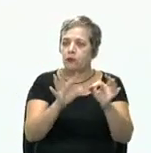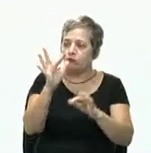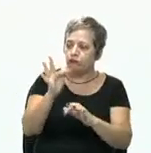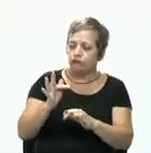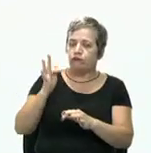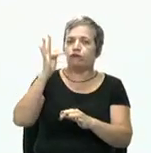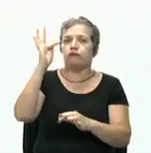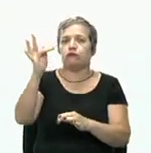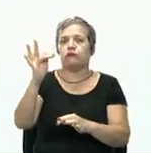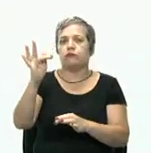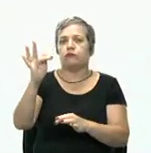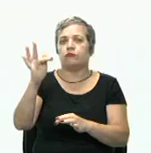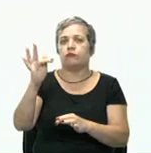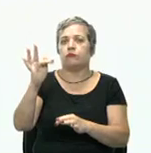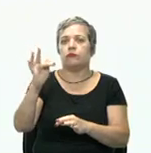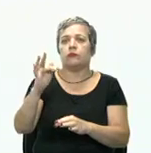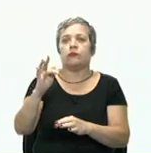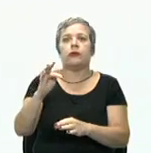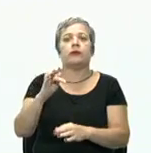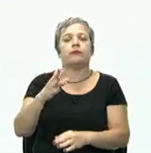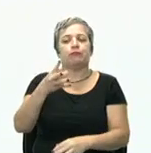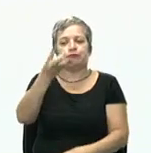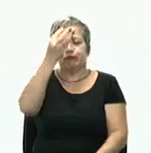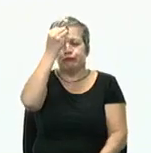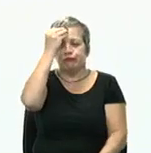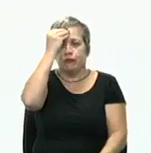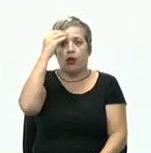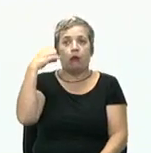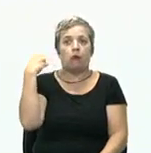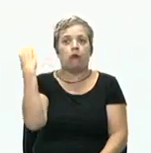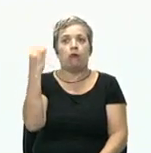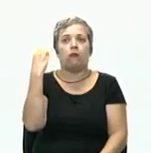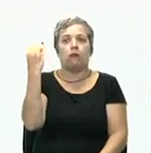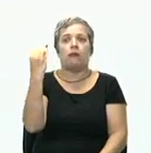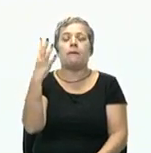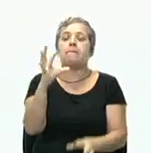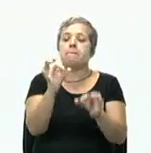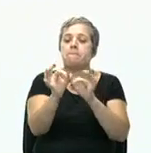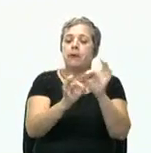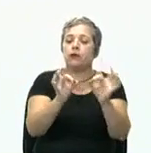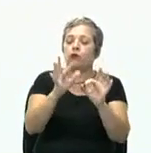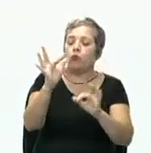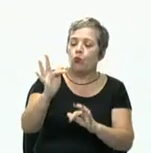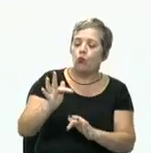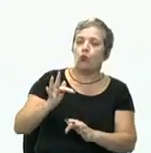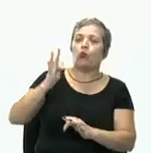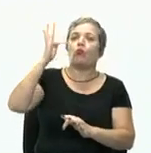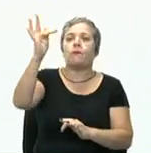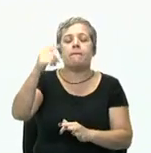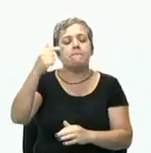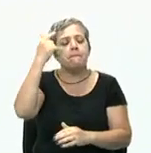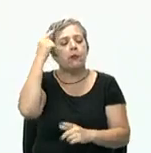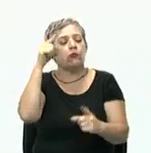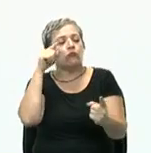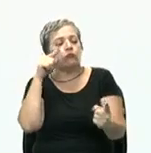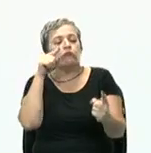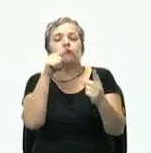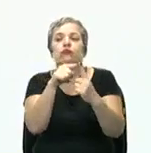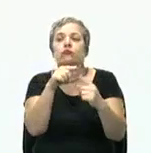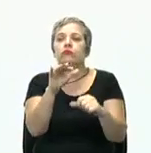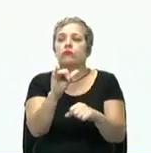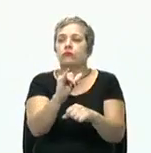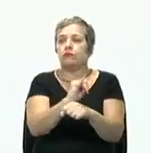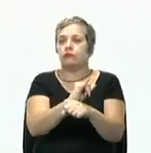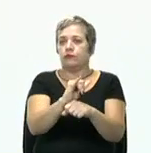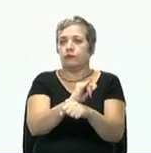futuro. Grava isso, é muito importante. Estou planejando o futuro, estou pensando em objetivos estratégicos.